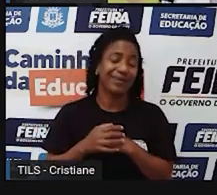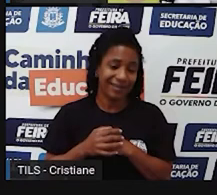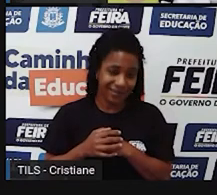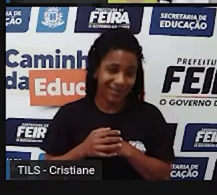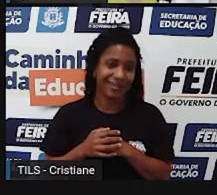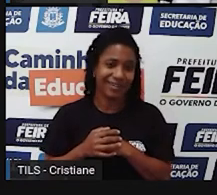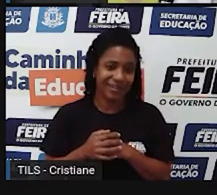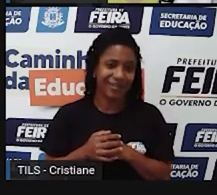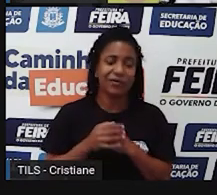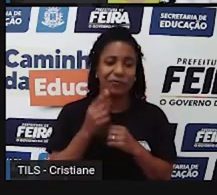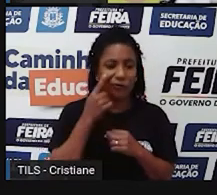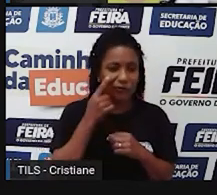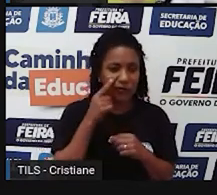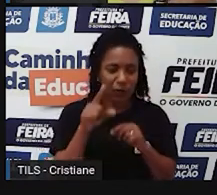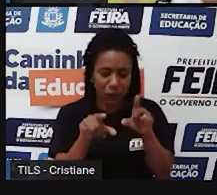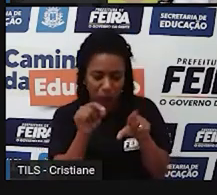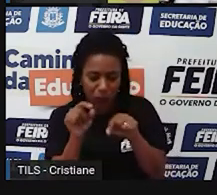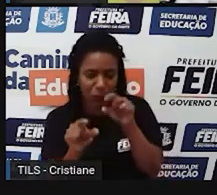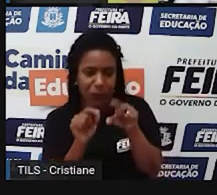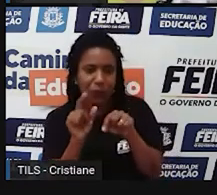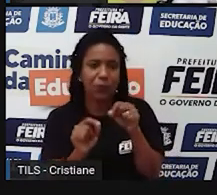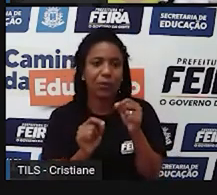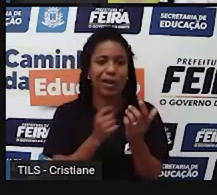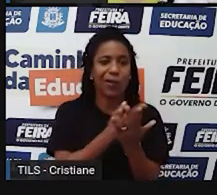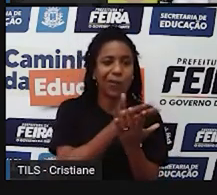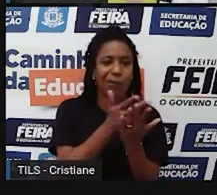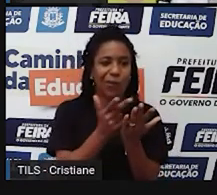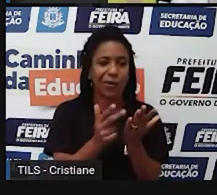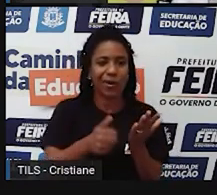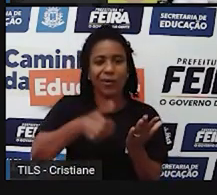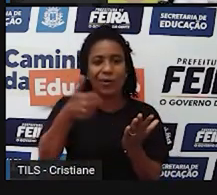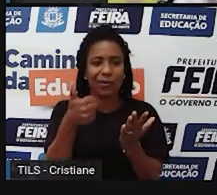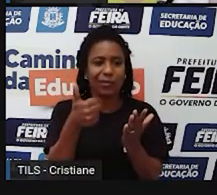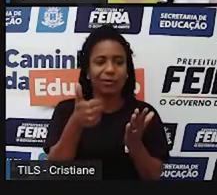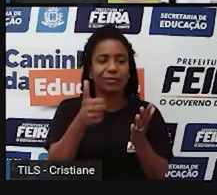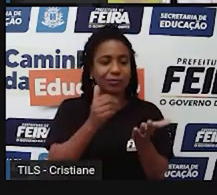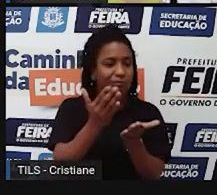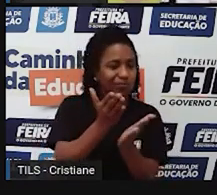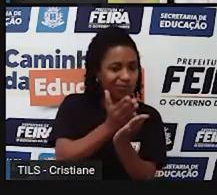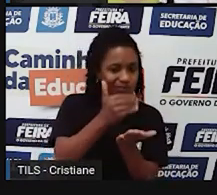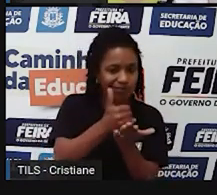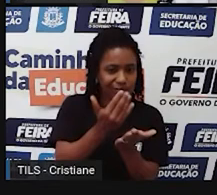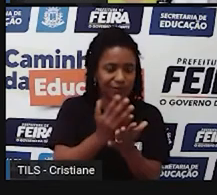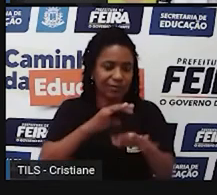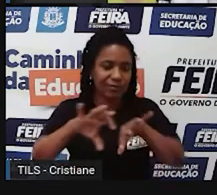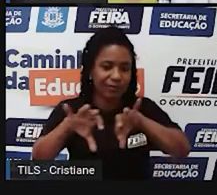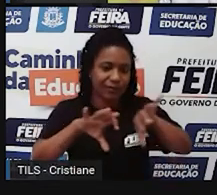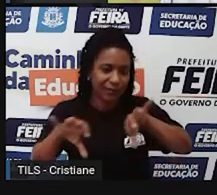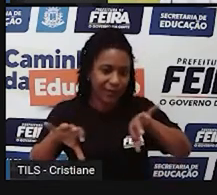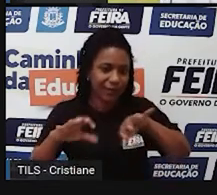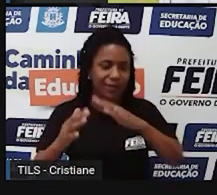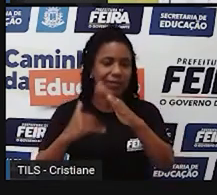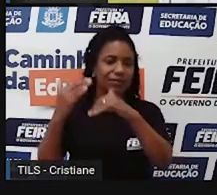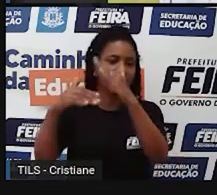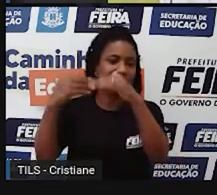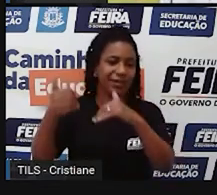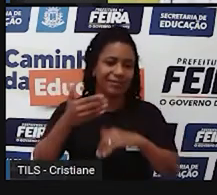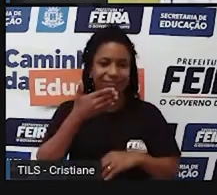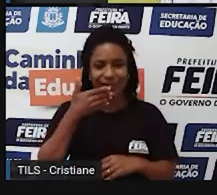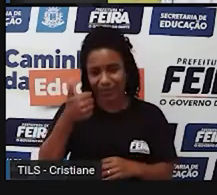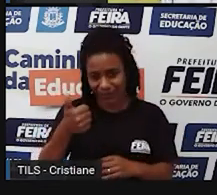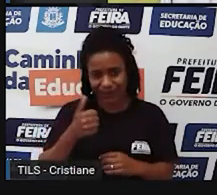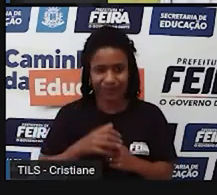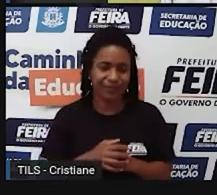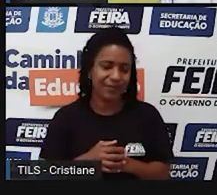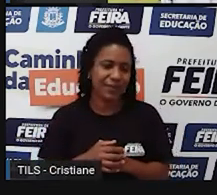selecionar tamanho, ver a qualidade, tudo aí, esse setor, até para que os outros desenvolvam melhor. Então, esse é um